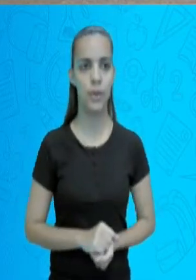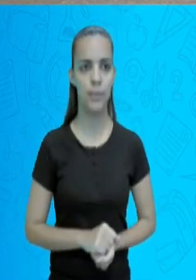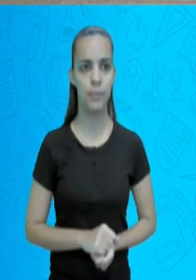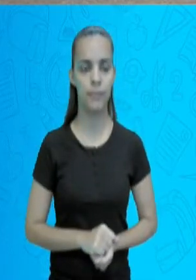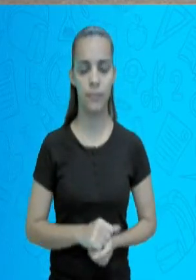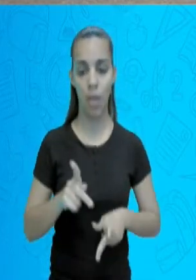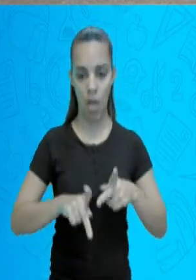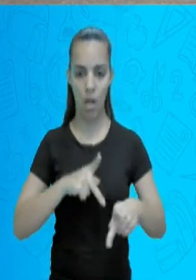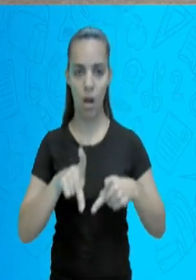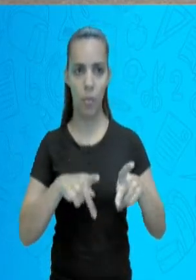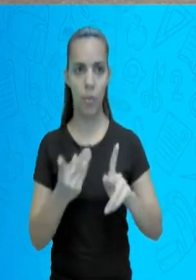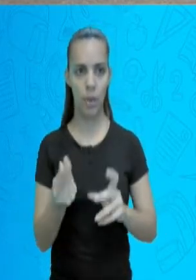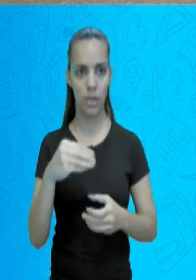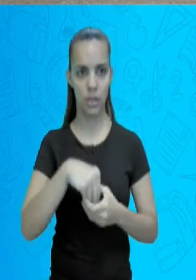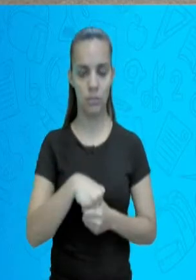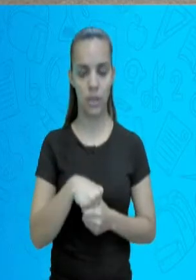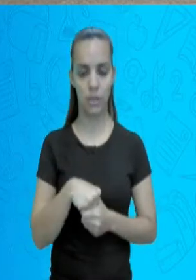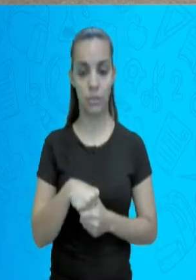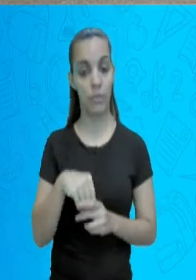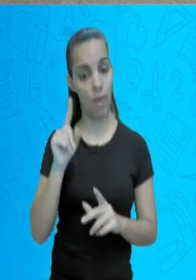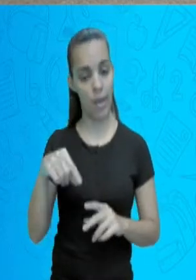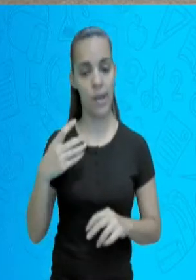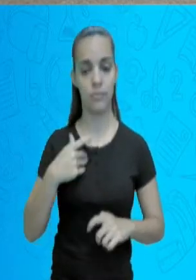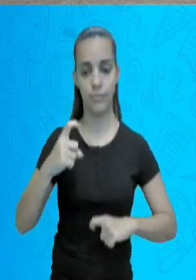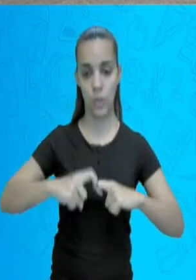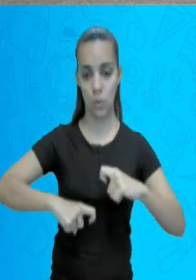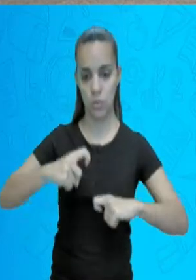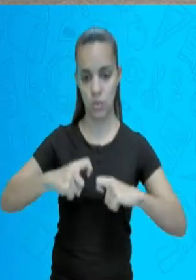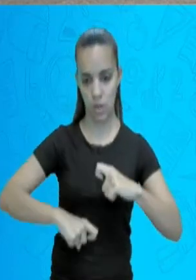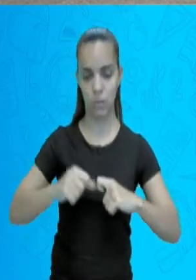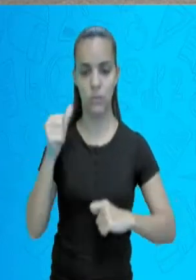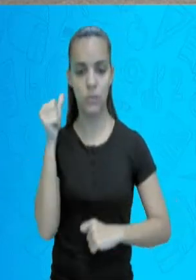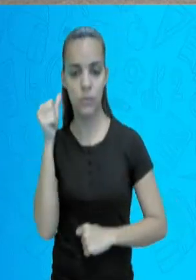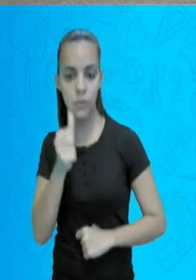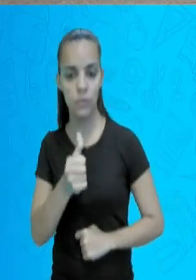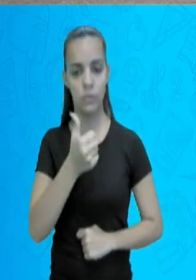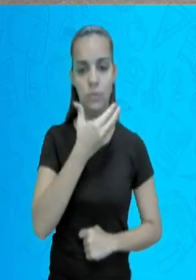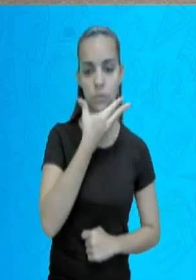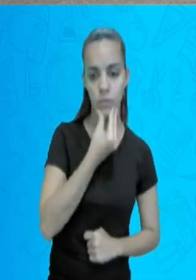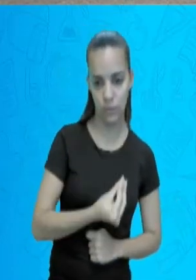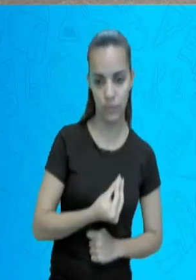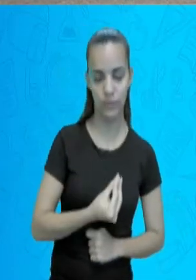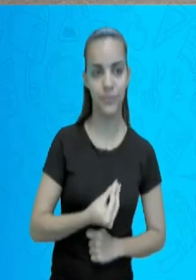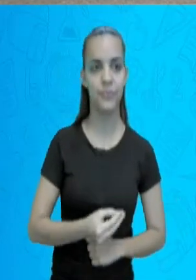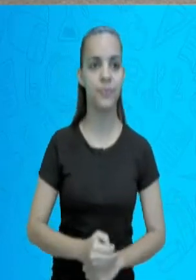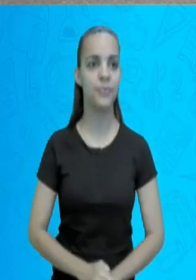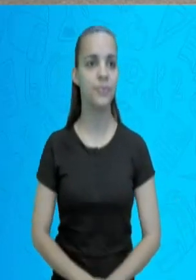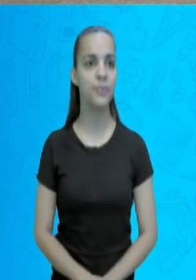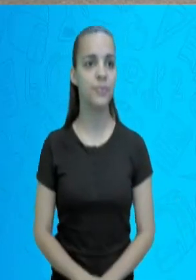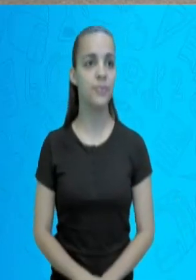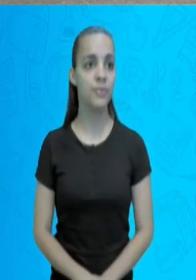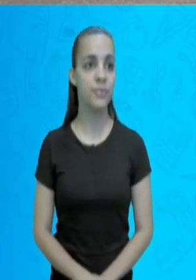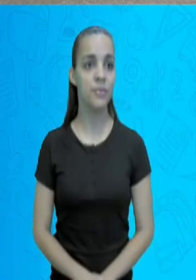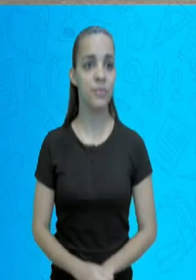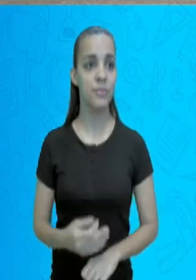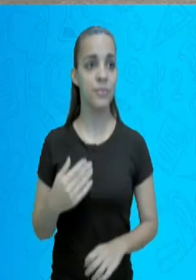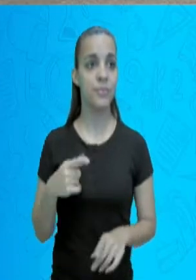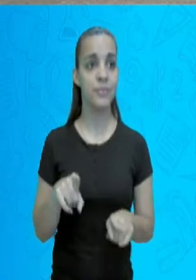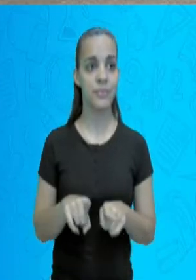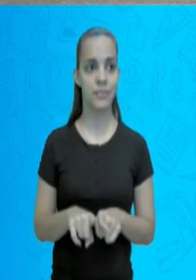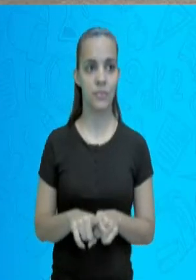Pelo sexo, gênero, né? Masculino, feminino. E